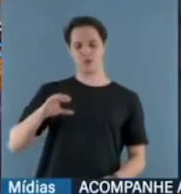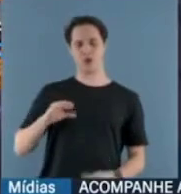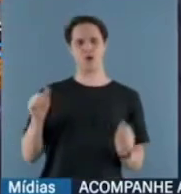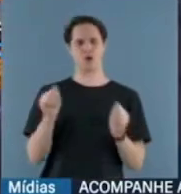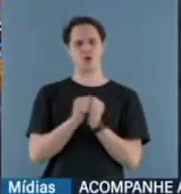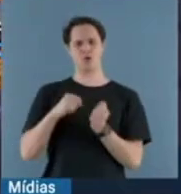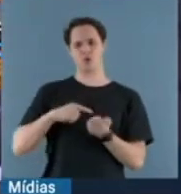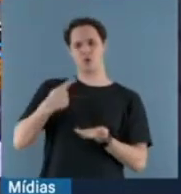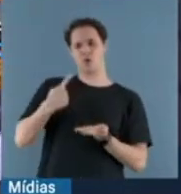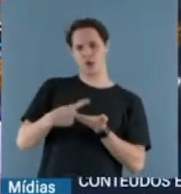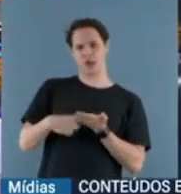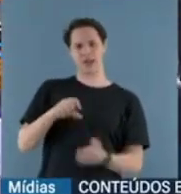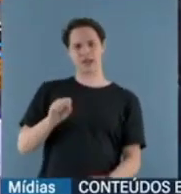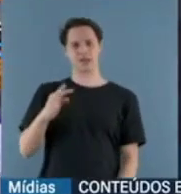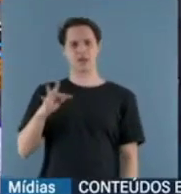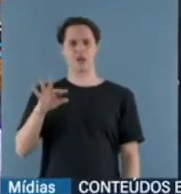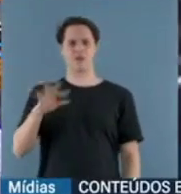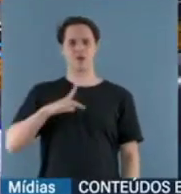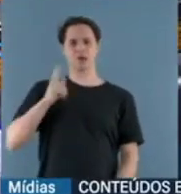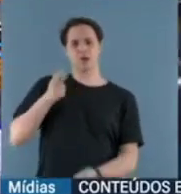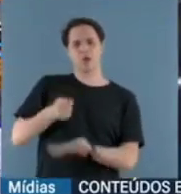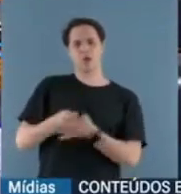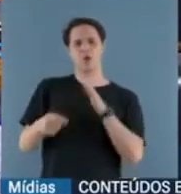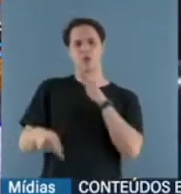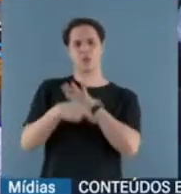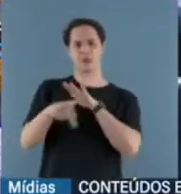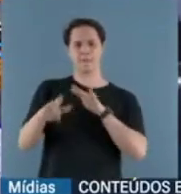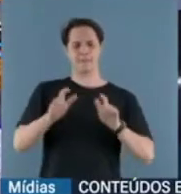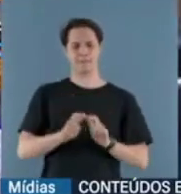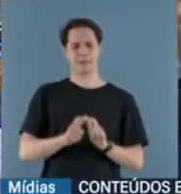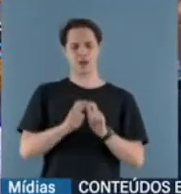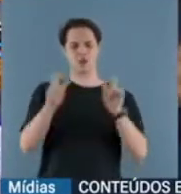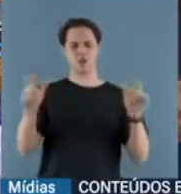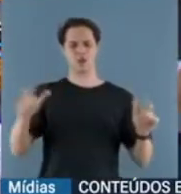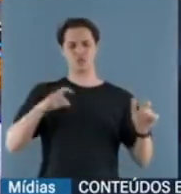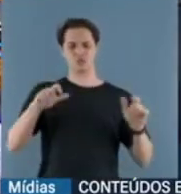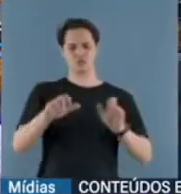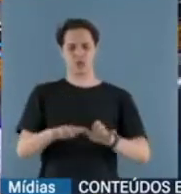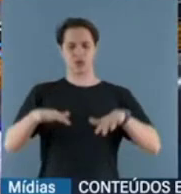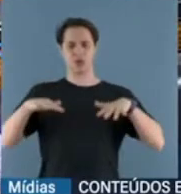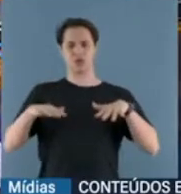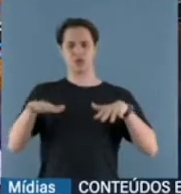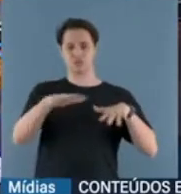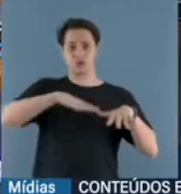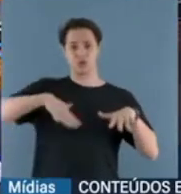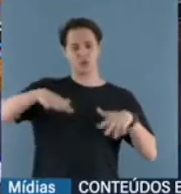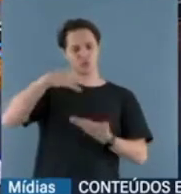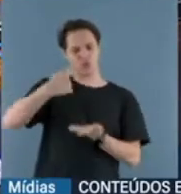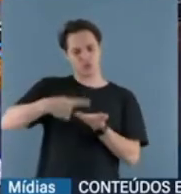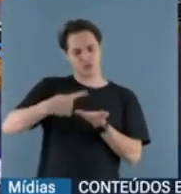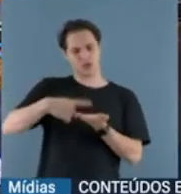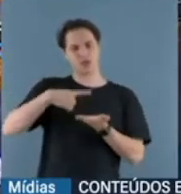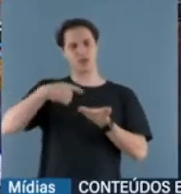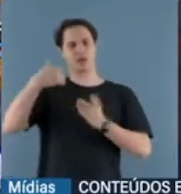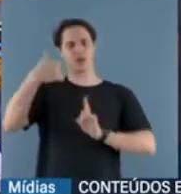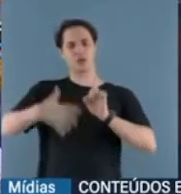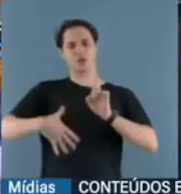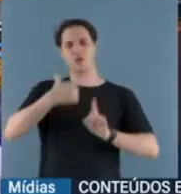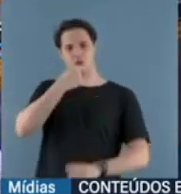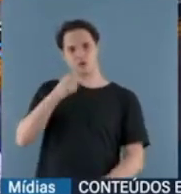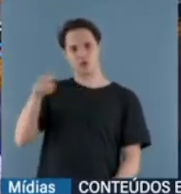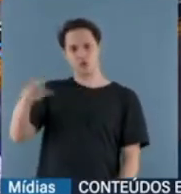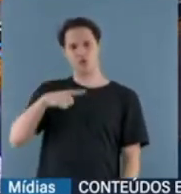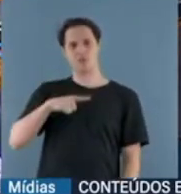acórdão do STF, a decisão da maioria do pleno, confirmando a relatoria do ministro Fachin,